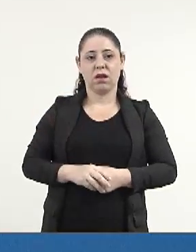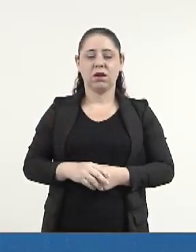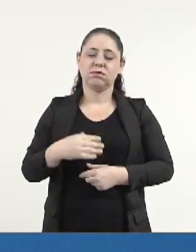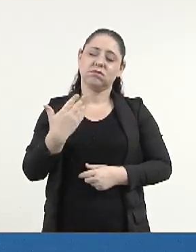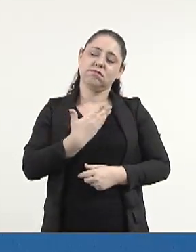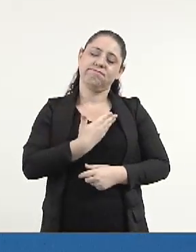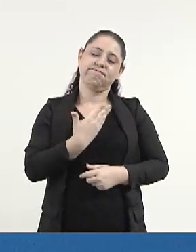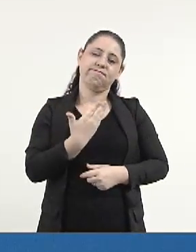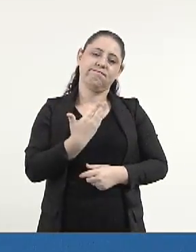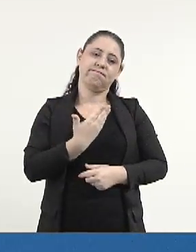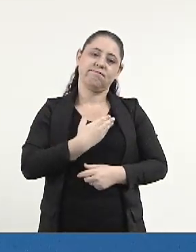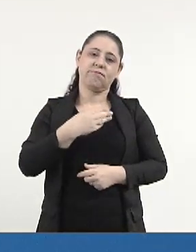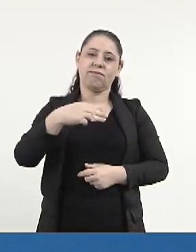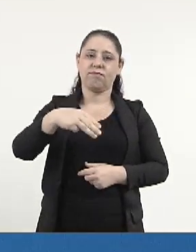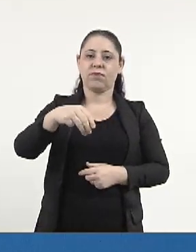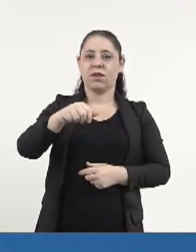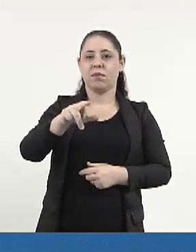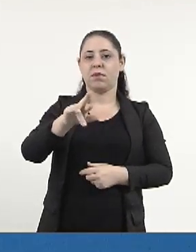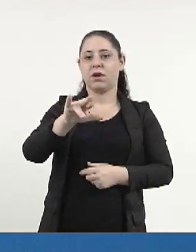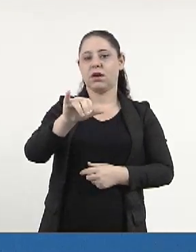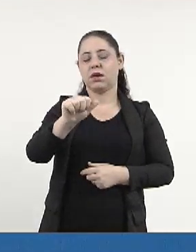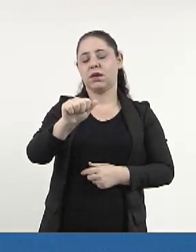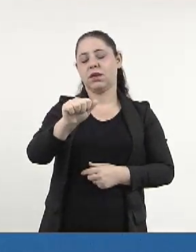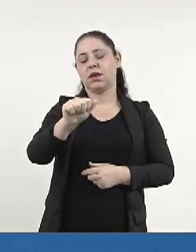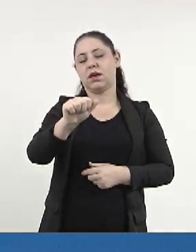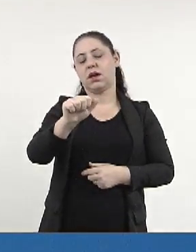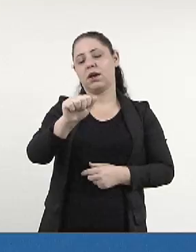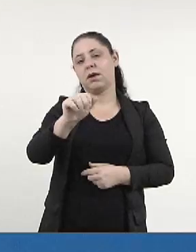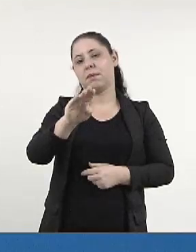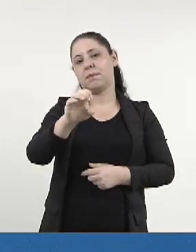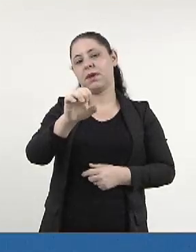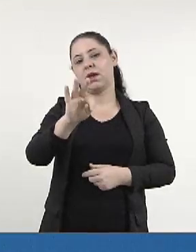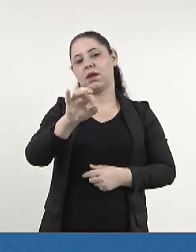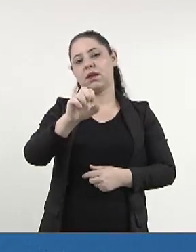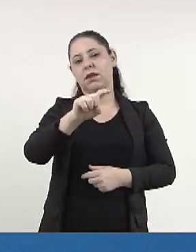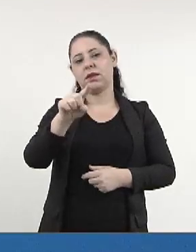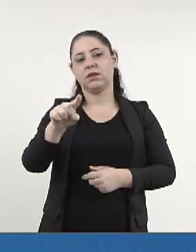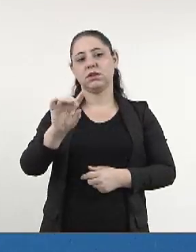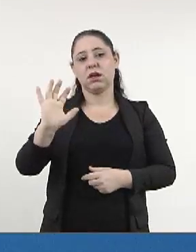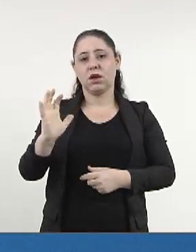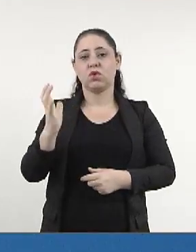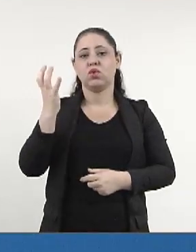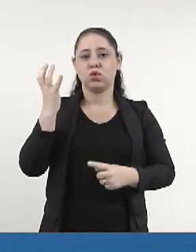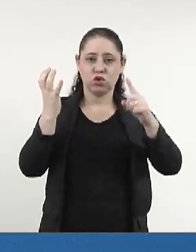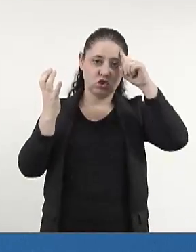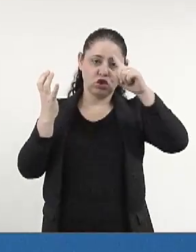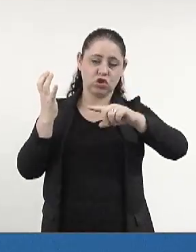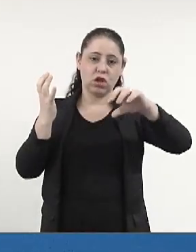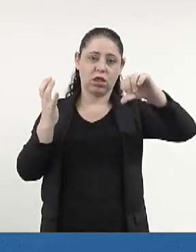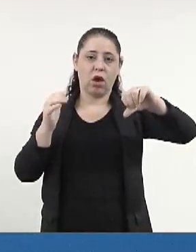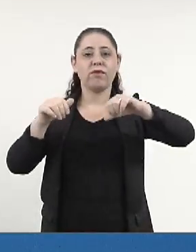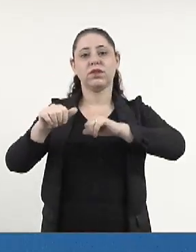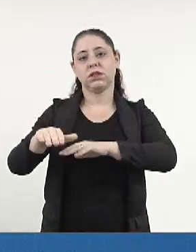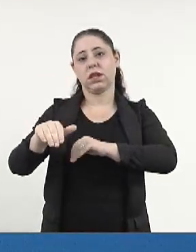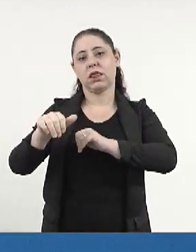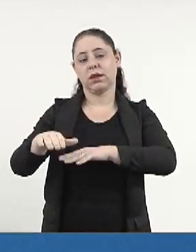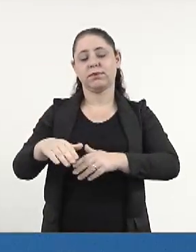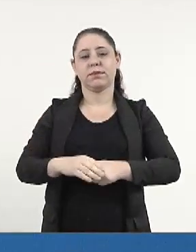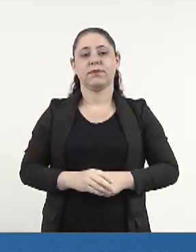companheira Maria Beatriz Almeidinha Maia, que ocorreu no dia 9 de setembro.